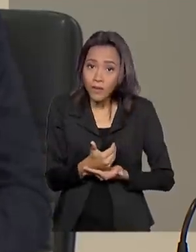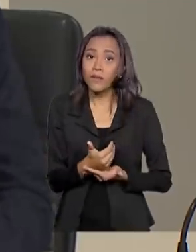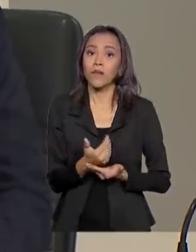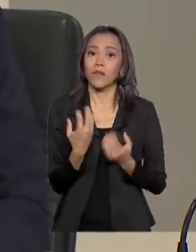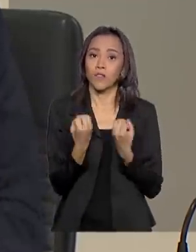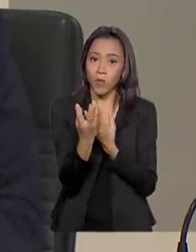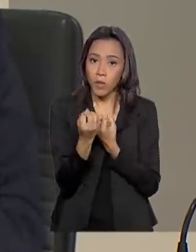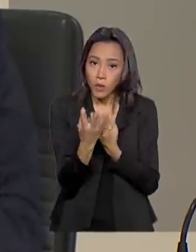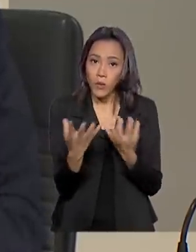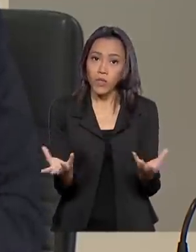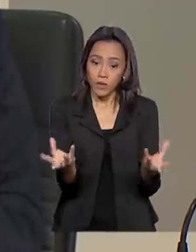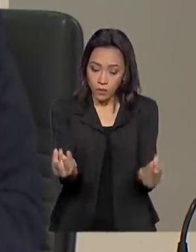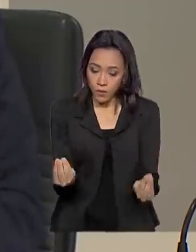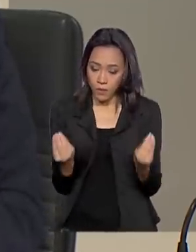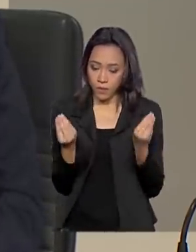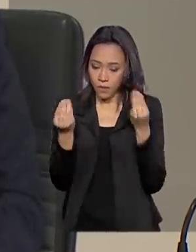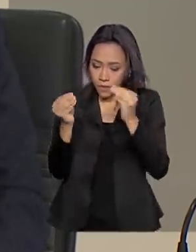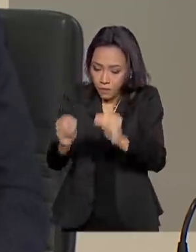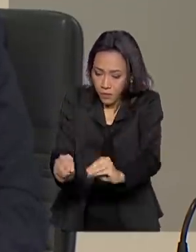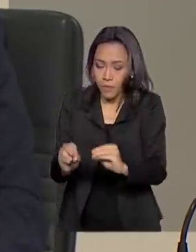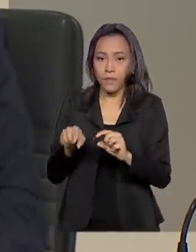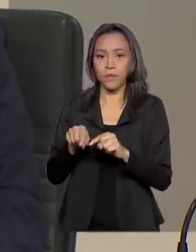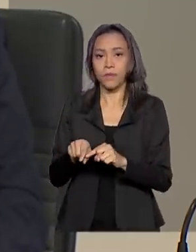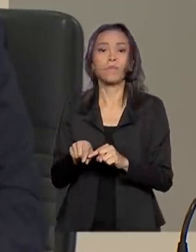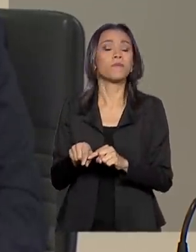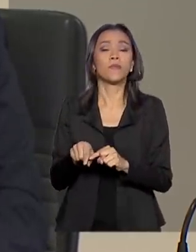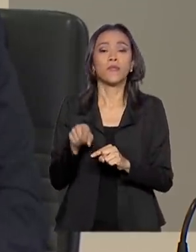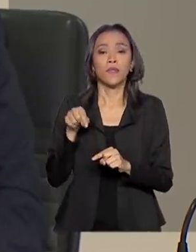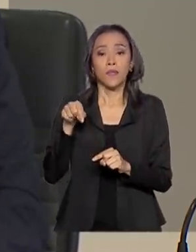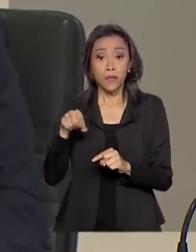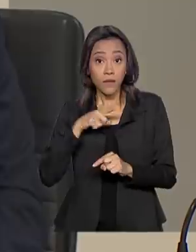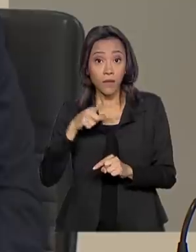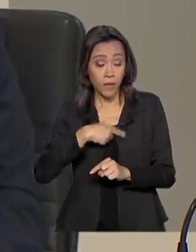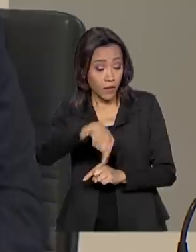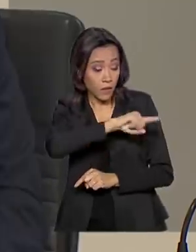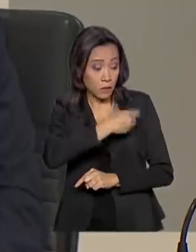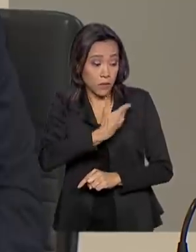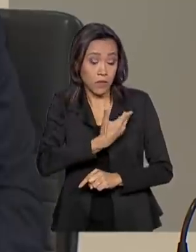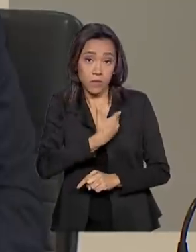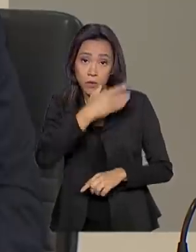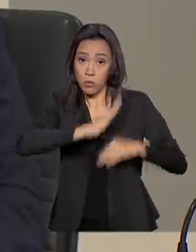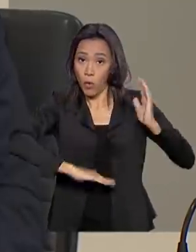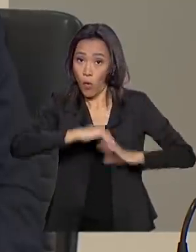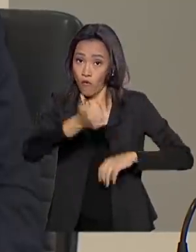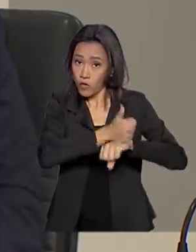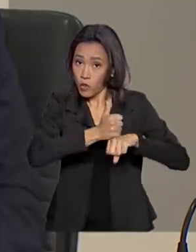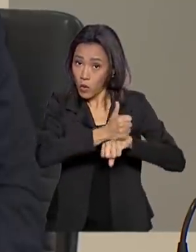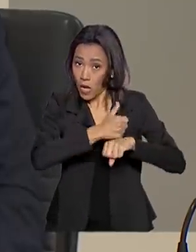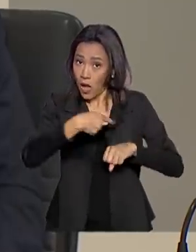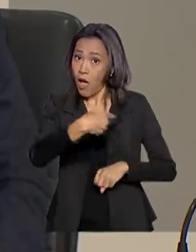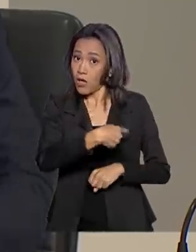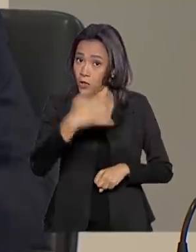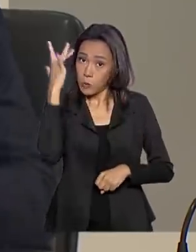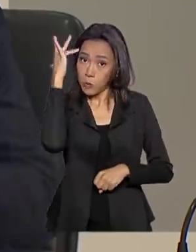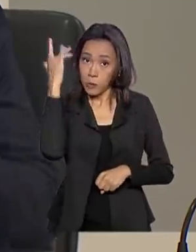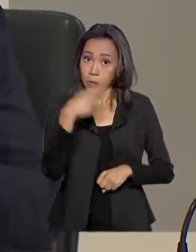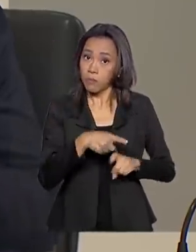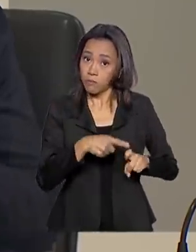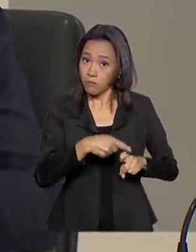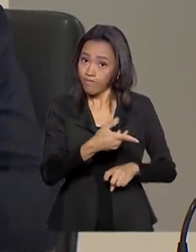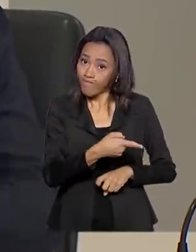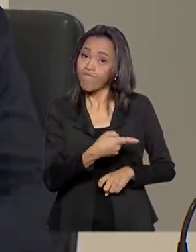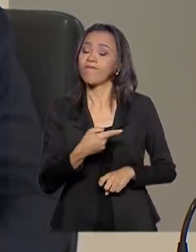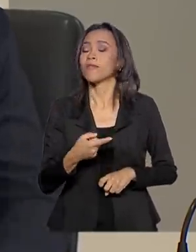plataforma, conjuntamente aqui com os colegas peritos criminais federais, os seus casos que estão